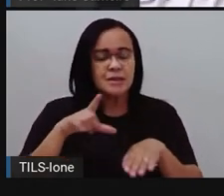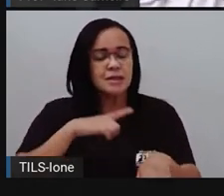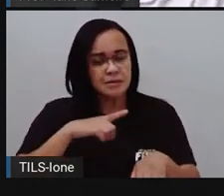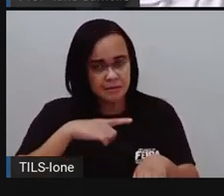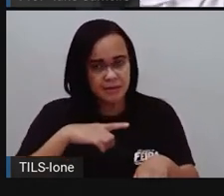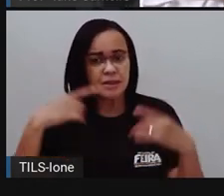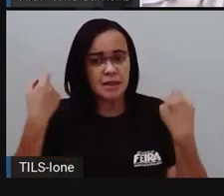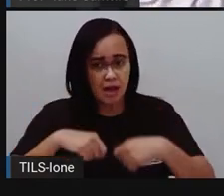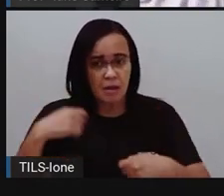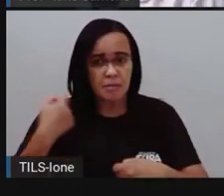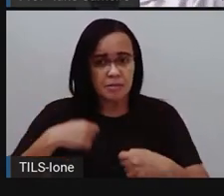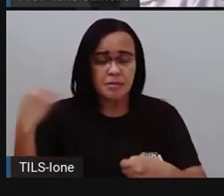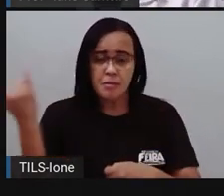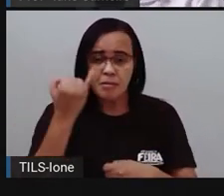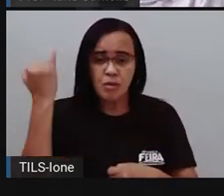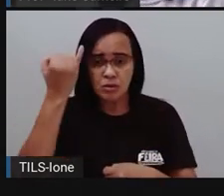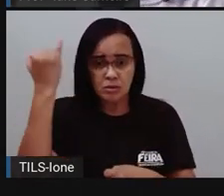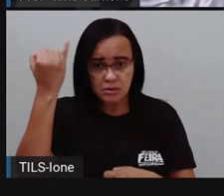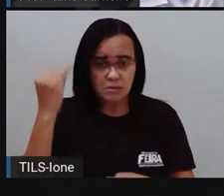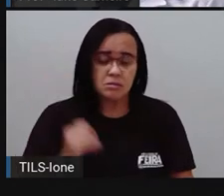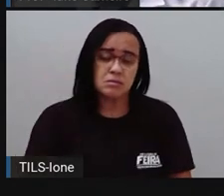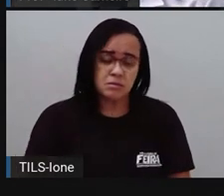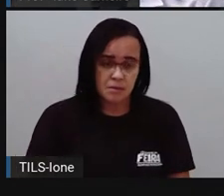consegue subir as escadas, né?